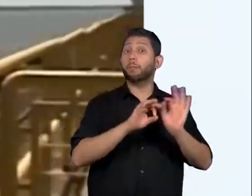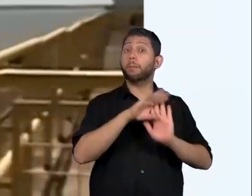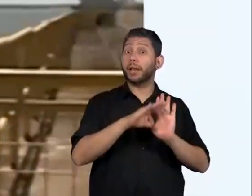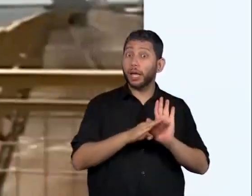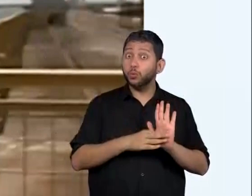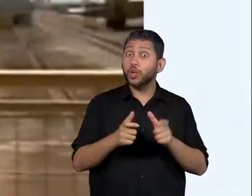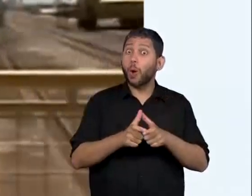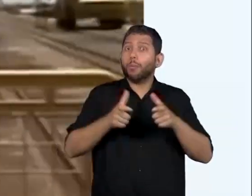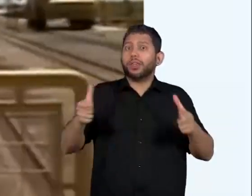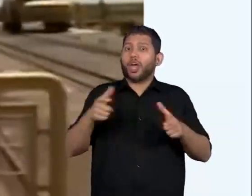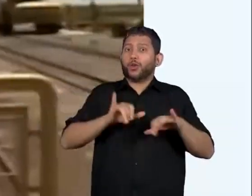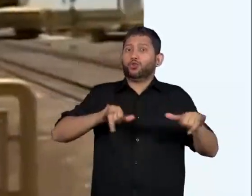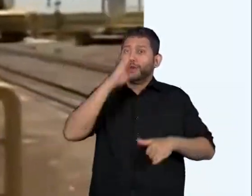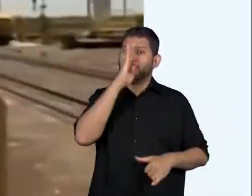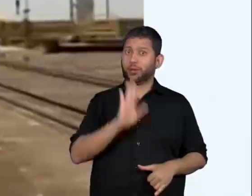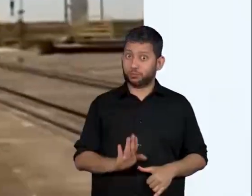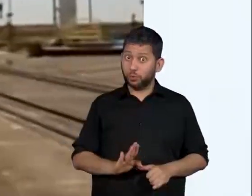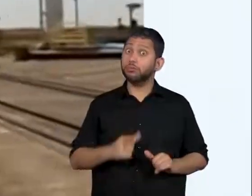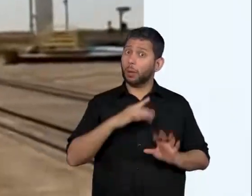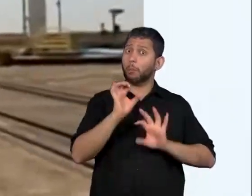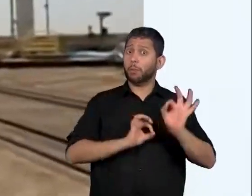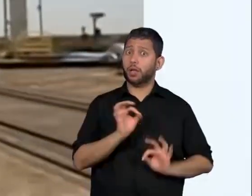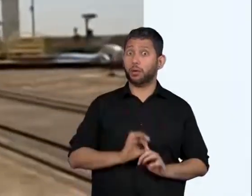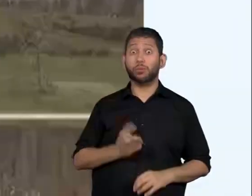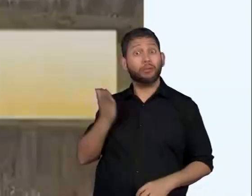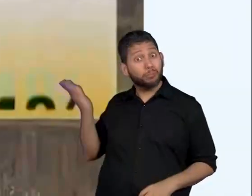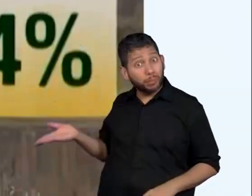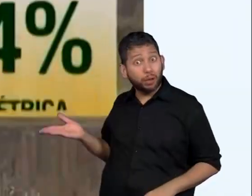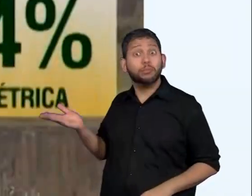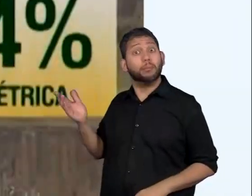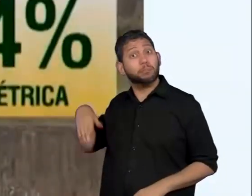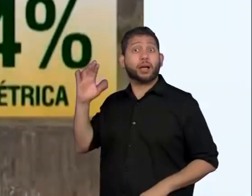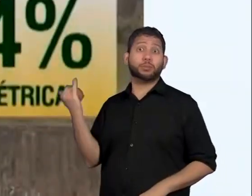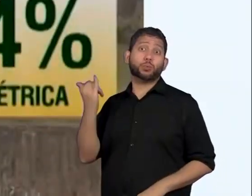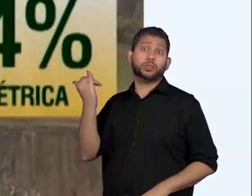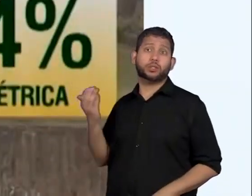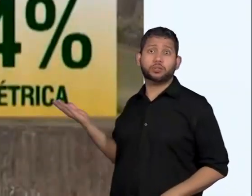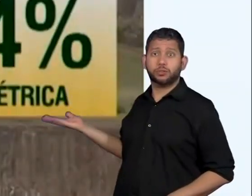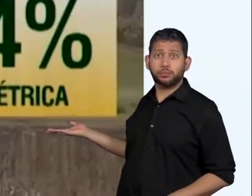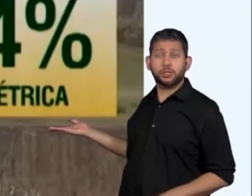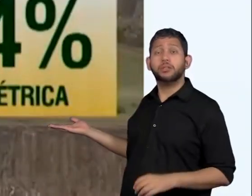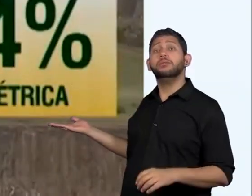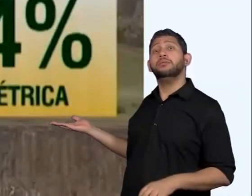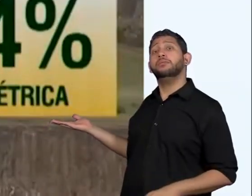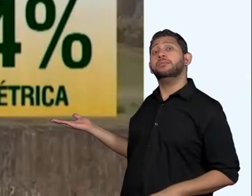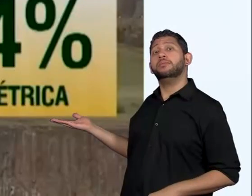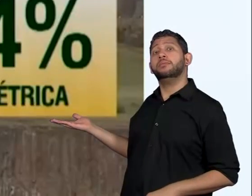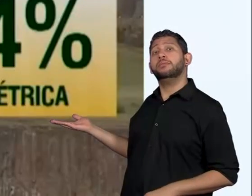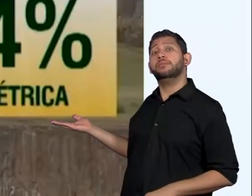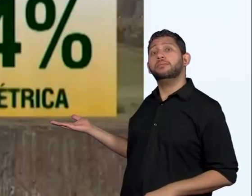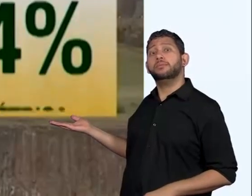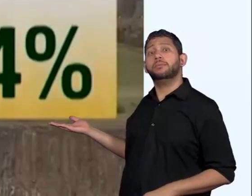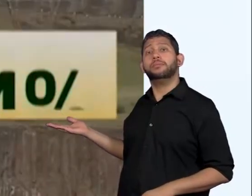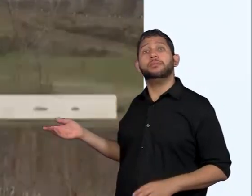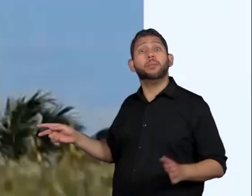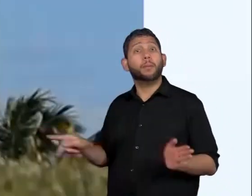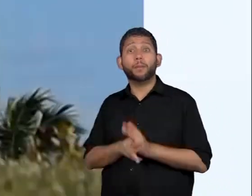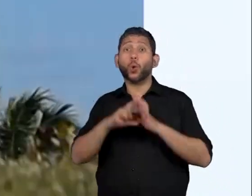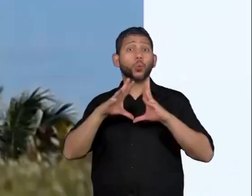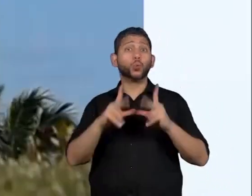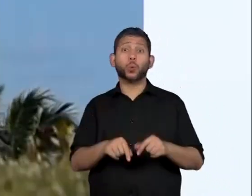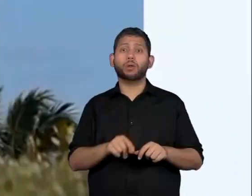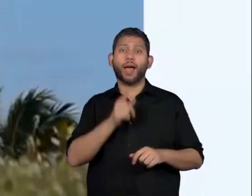Expansão de Energia, ela continuará a ser a mais importante, respondendo por 69,4% de toda a matriz